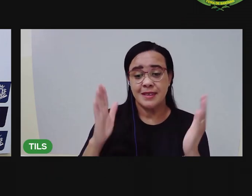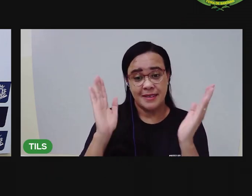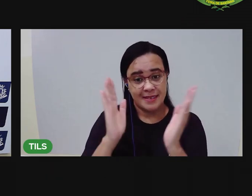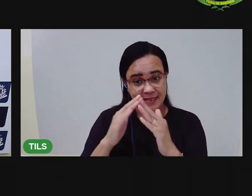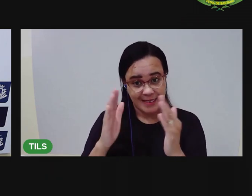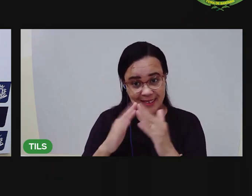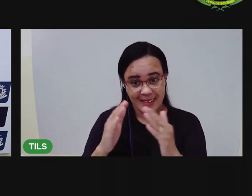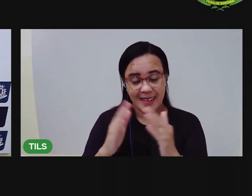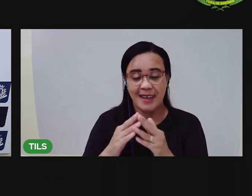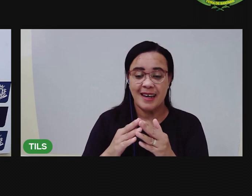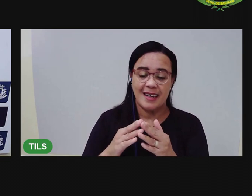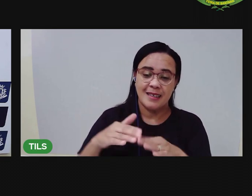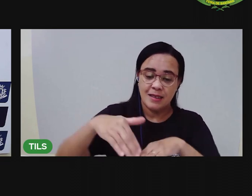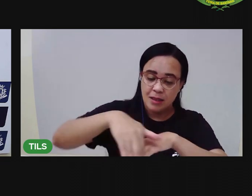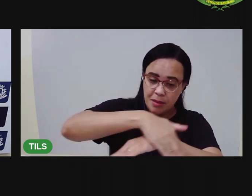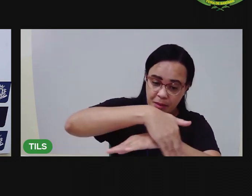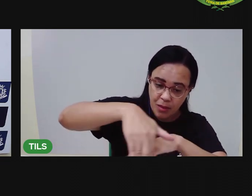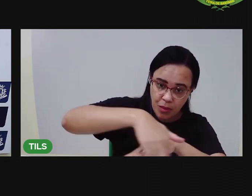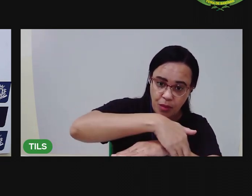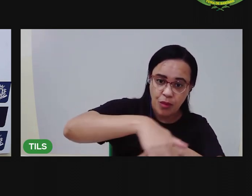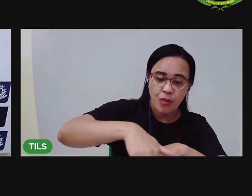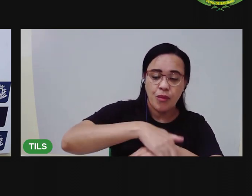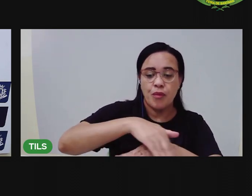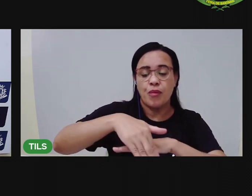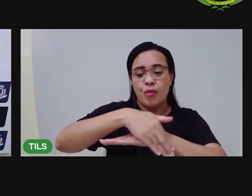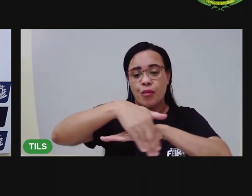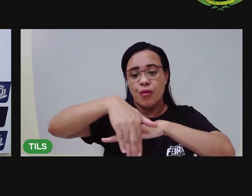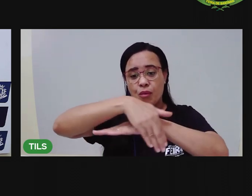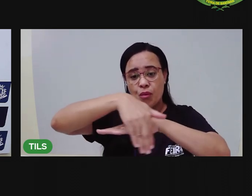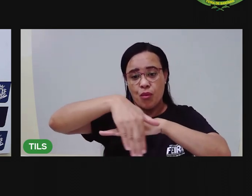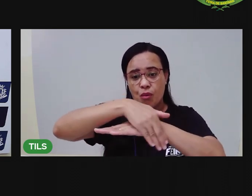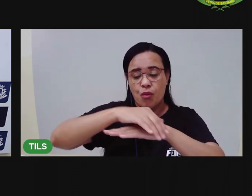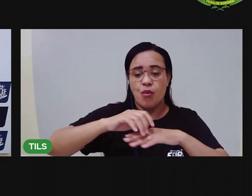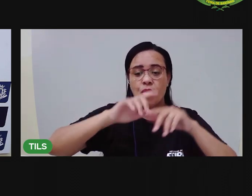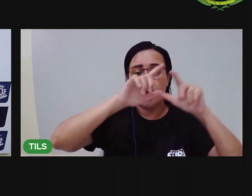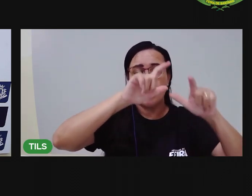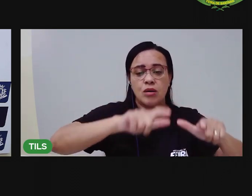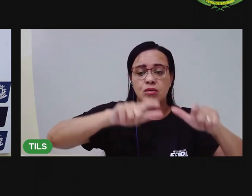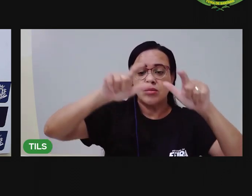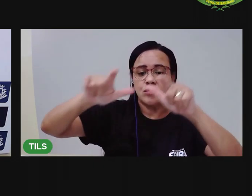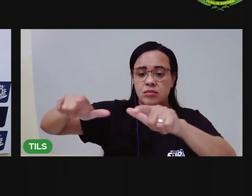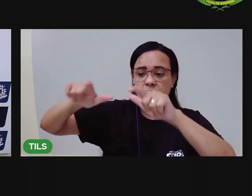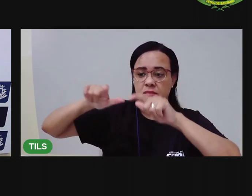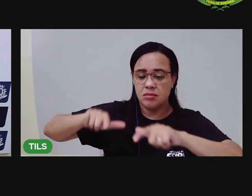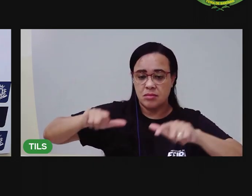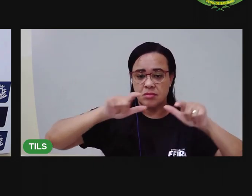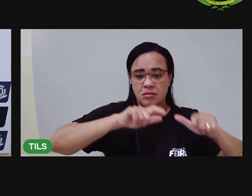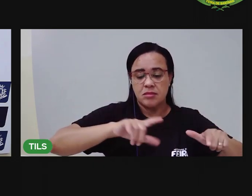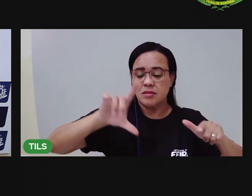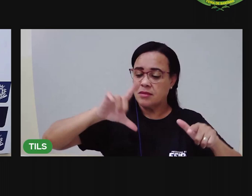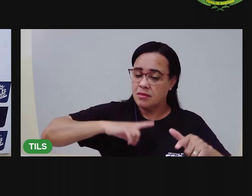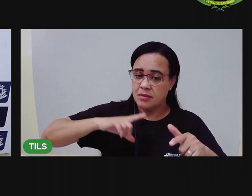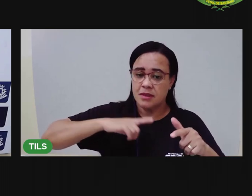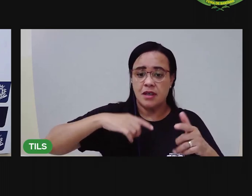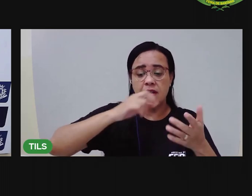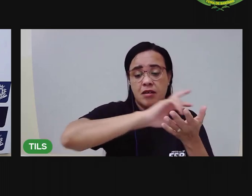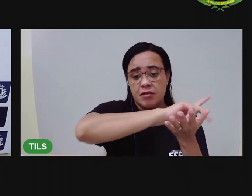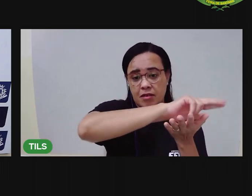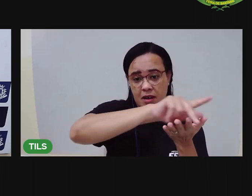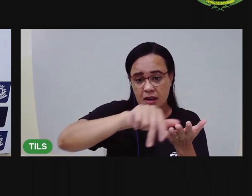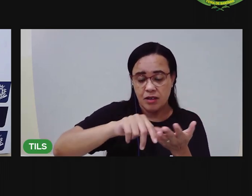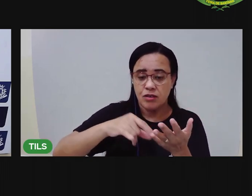num bairro, numa rua, que tem alguns espaços de convivência nesse ambiente, como